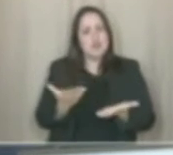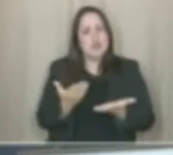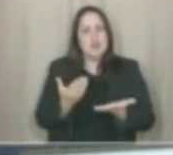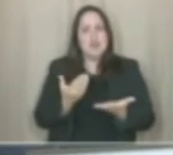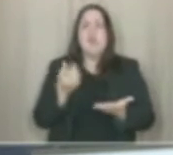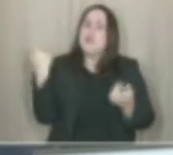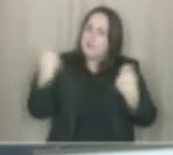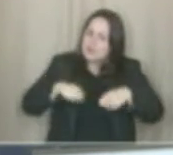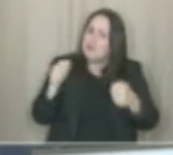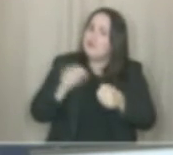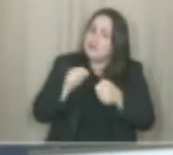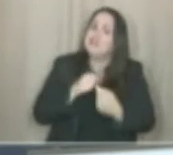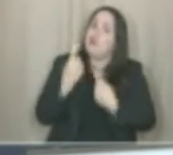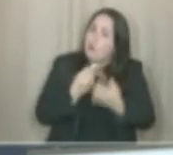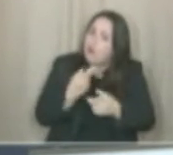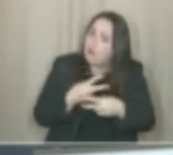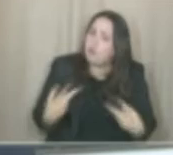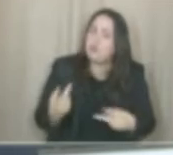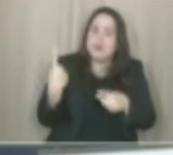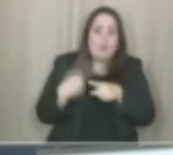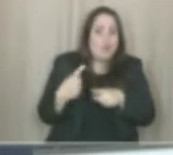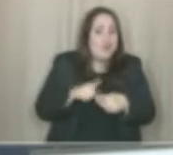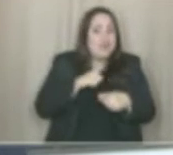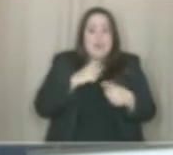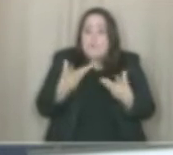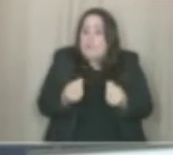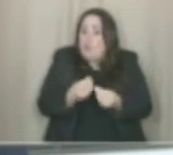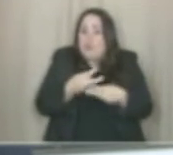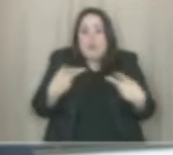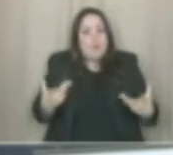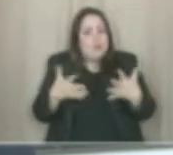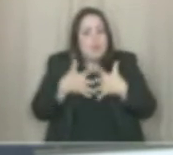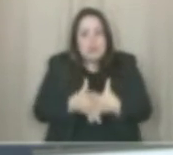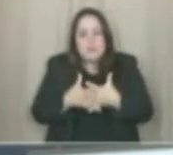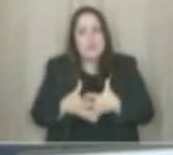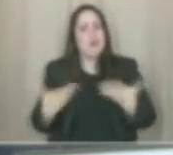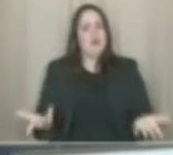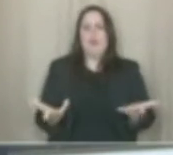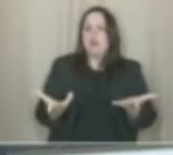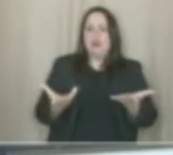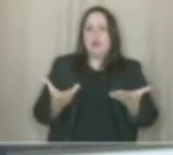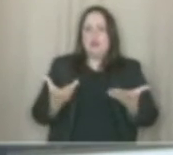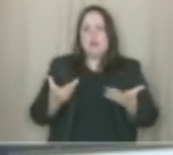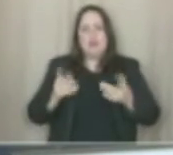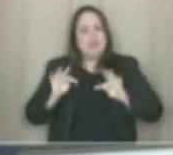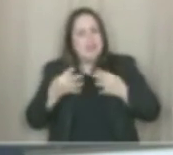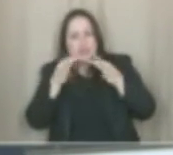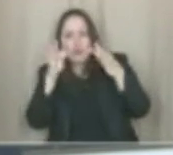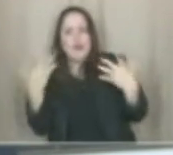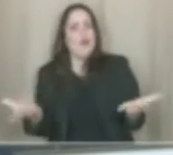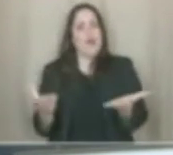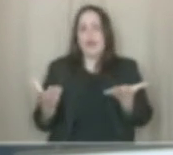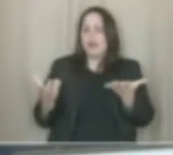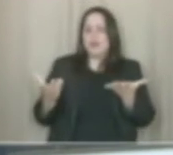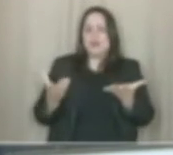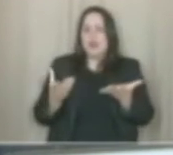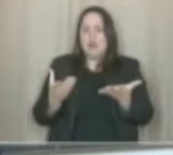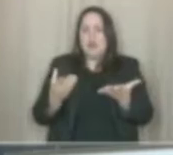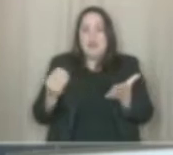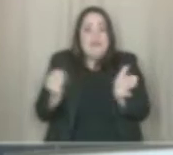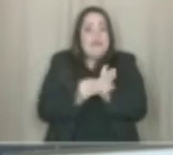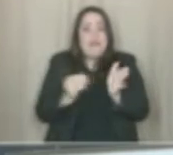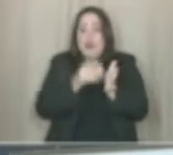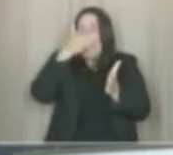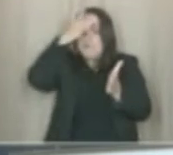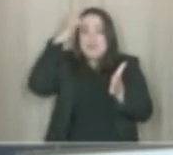alguma coisa precisava ser feita porque há muitos empecilhos burocráticos, tecnológicos, para que essas pessoas possam receber